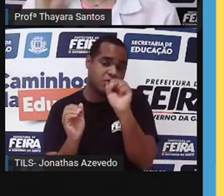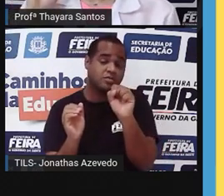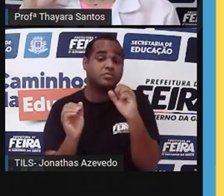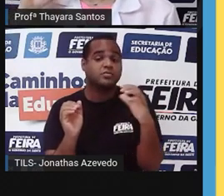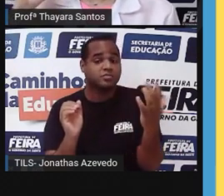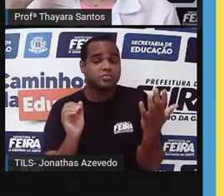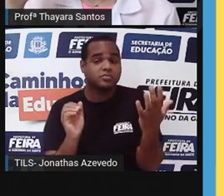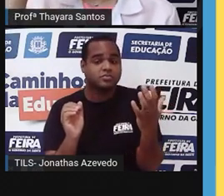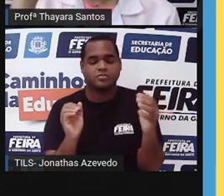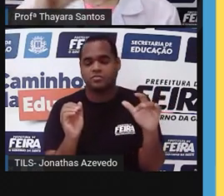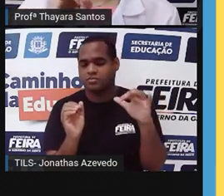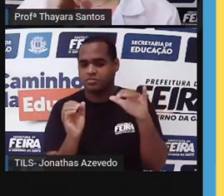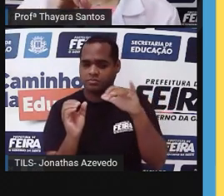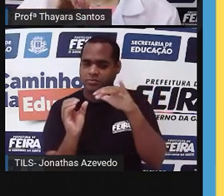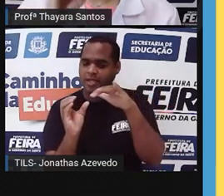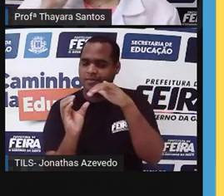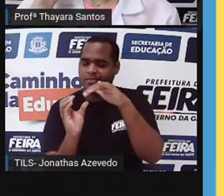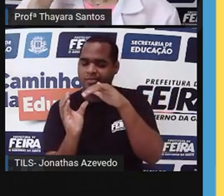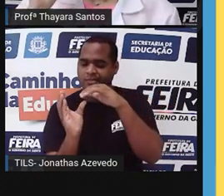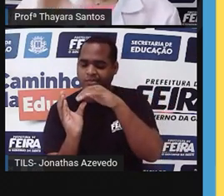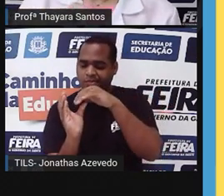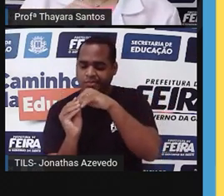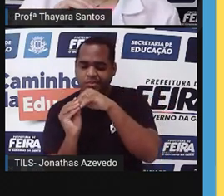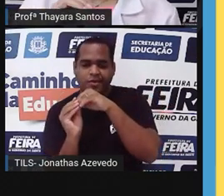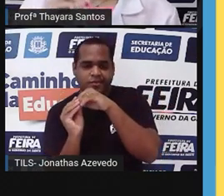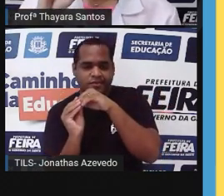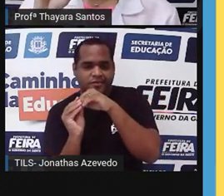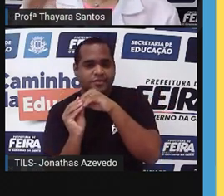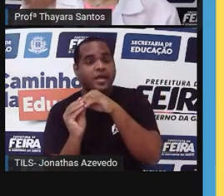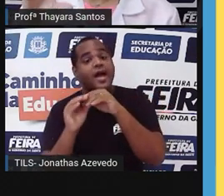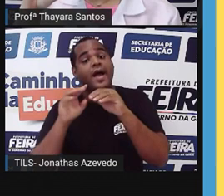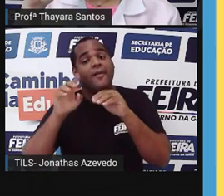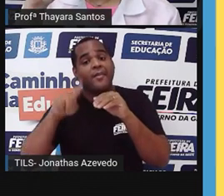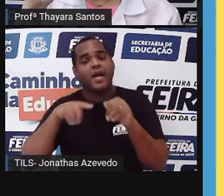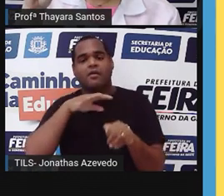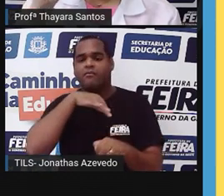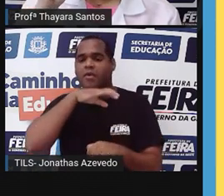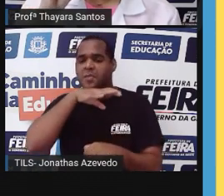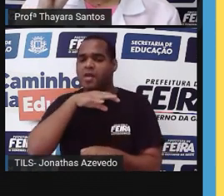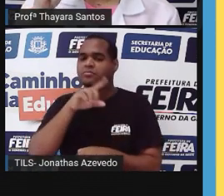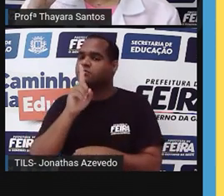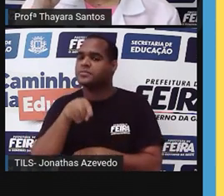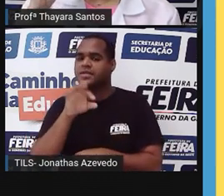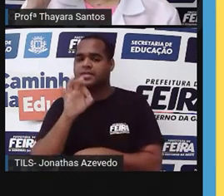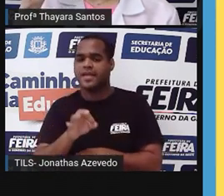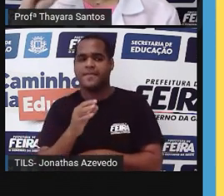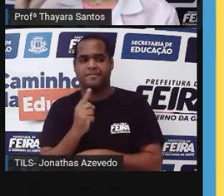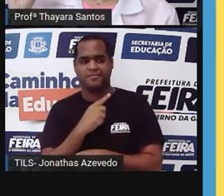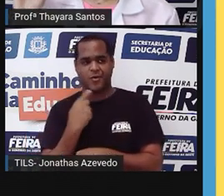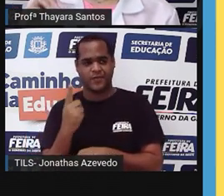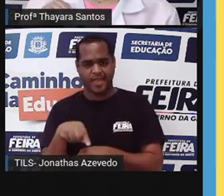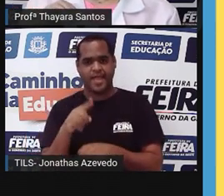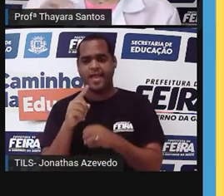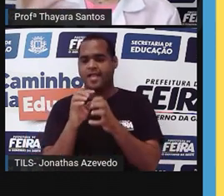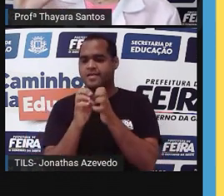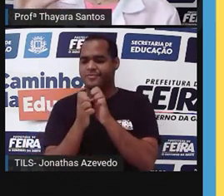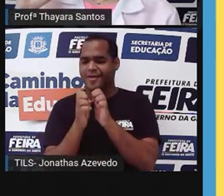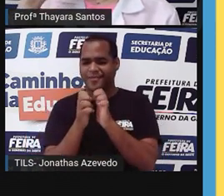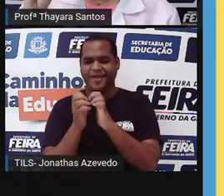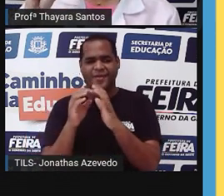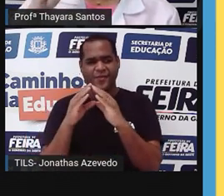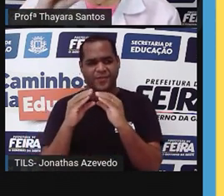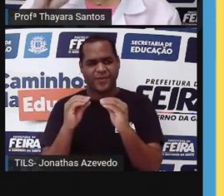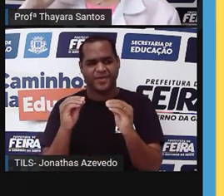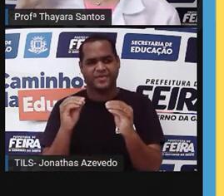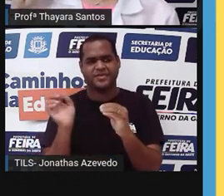pousa, elas fecham. O animal, ele não morre porque a planta mastigou ele comendo. O